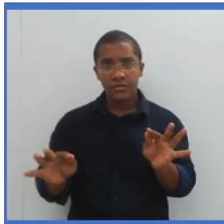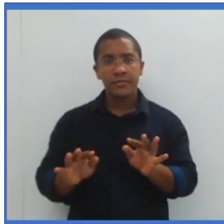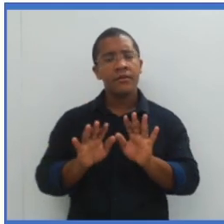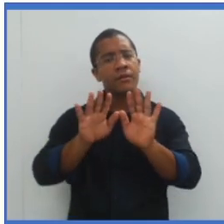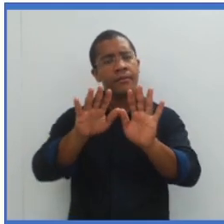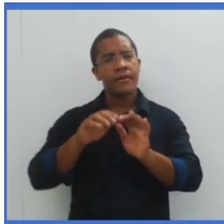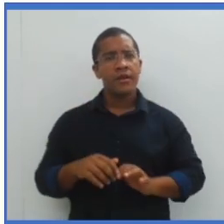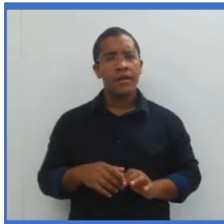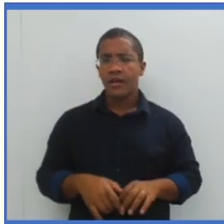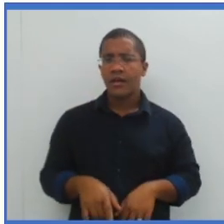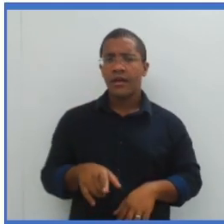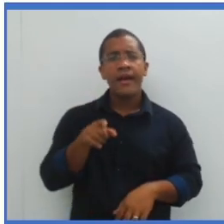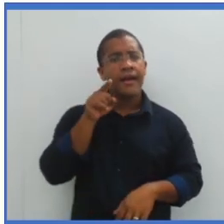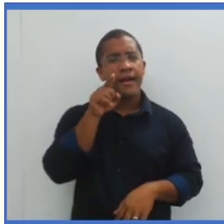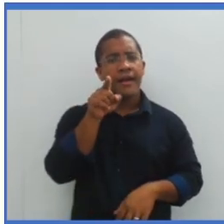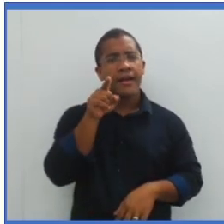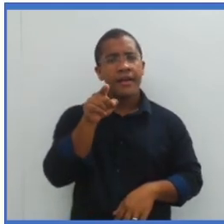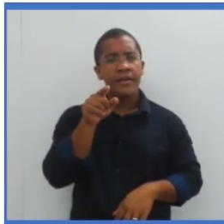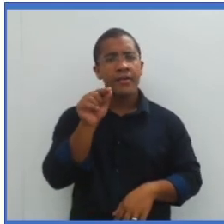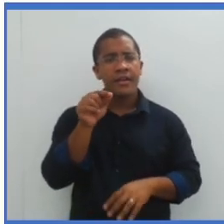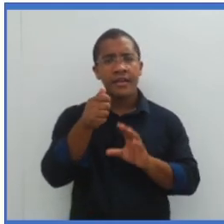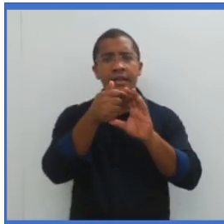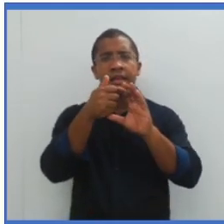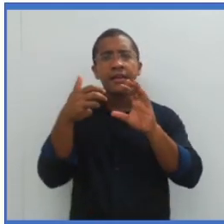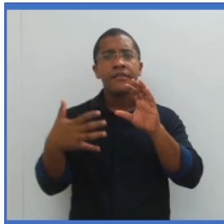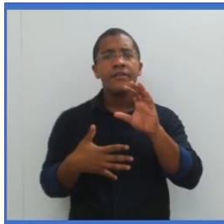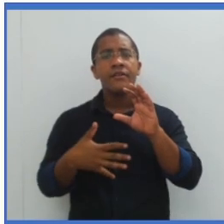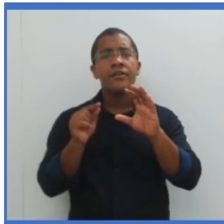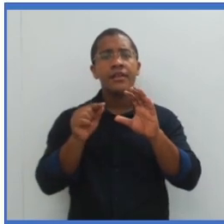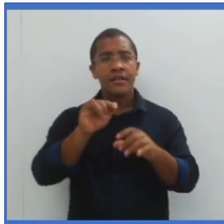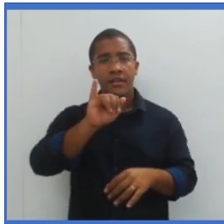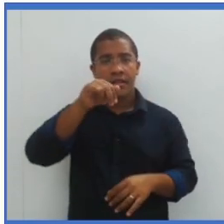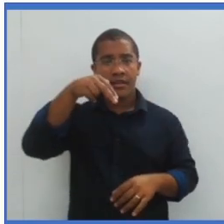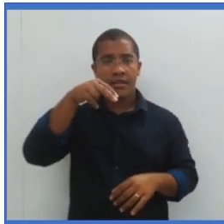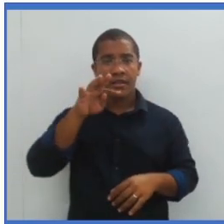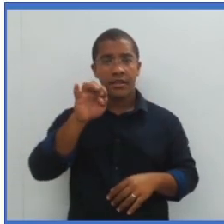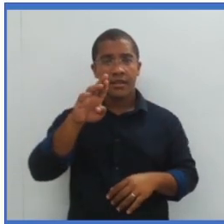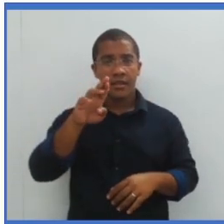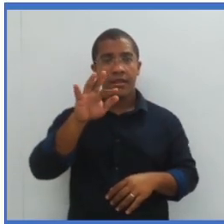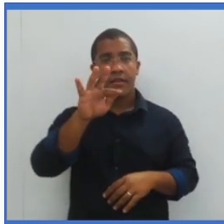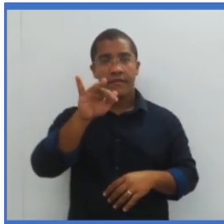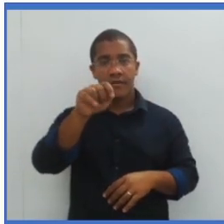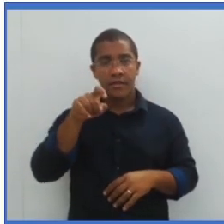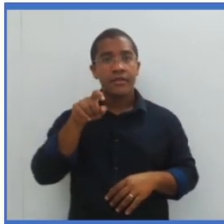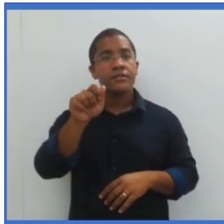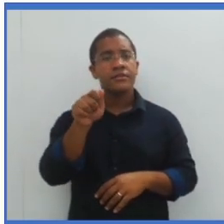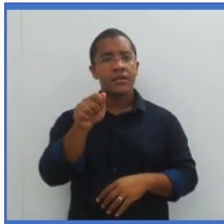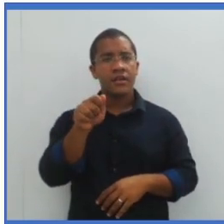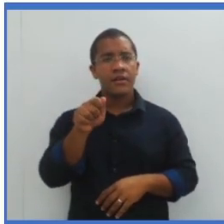mas essa alavanca é classificada como interfixa. Por quê?